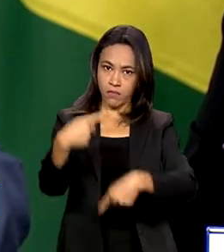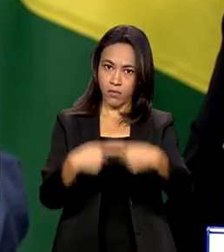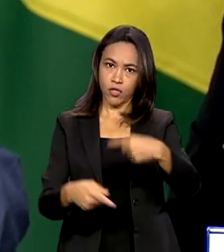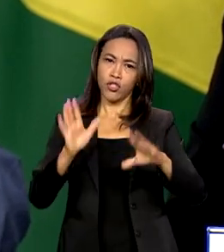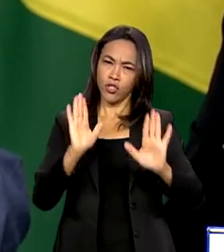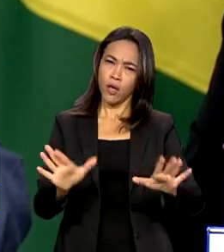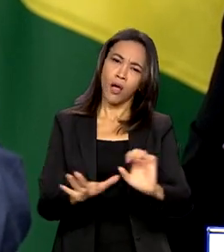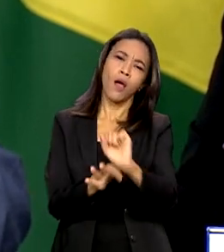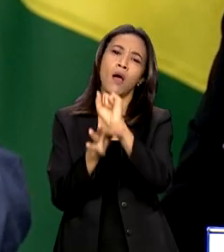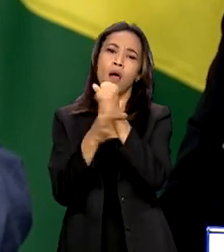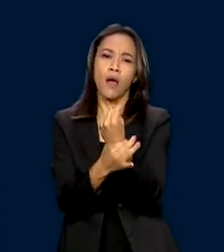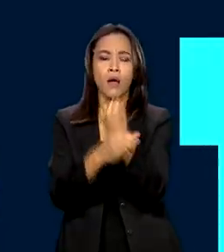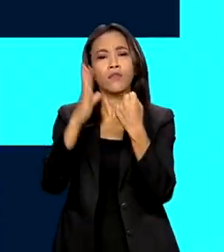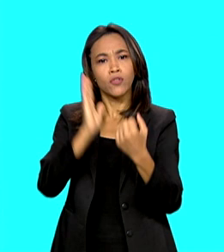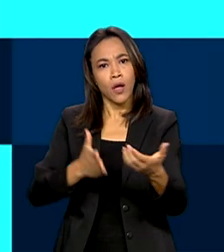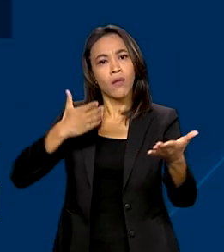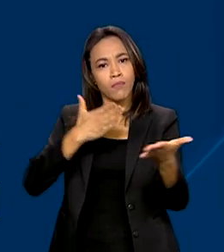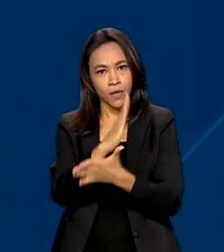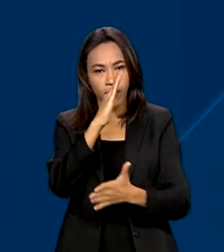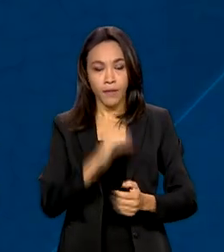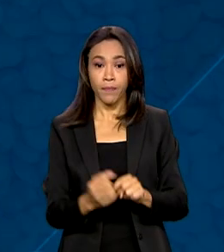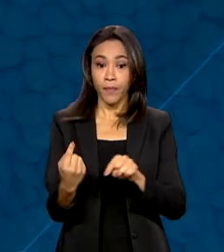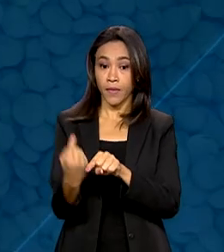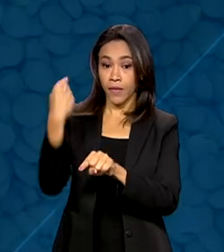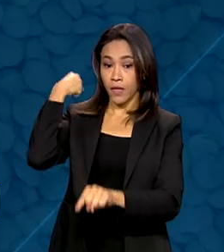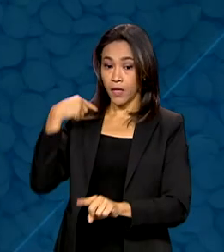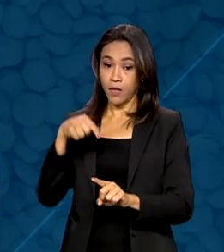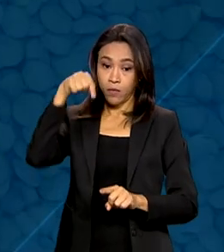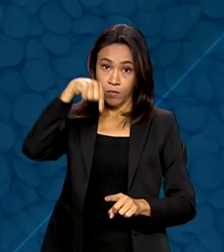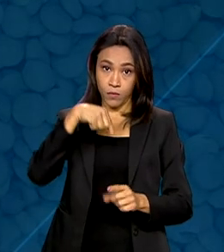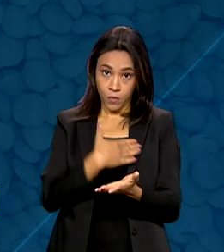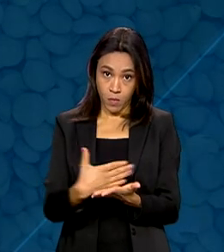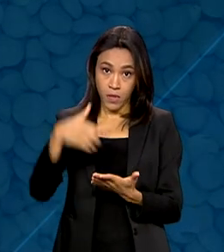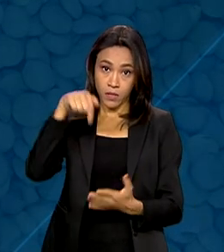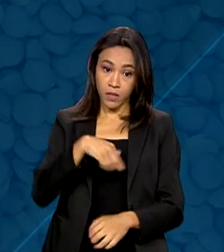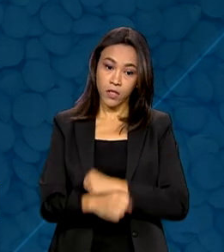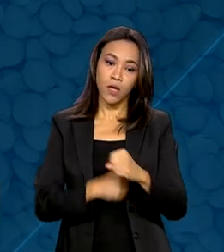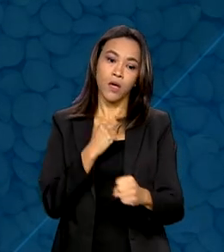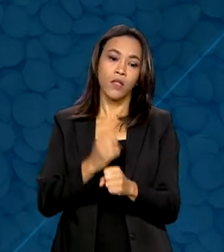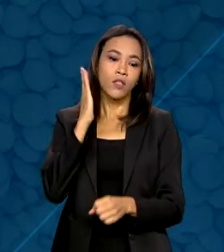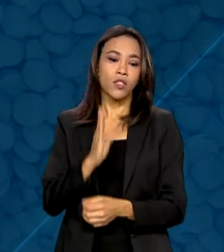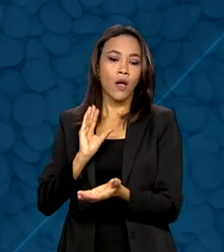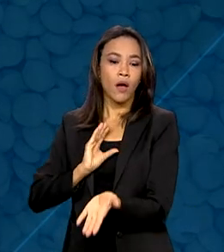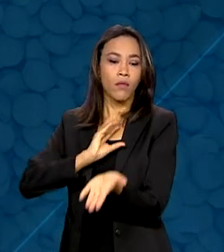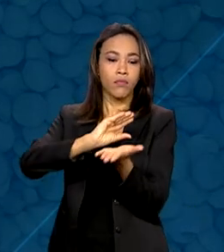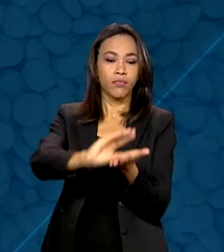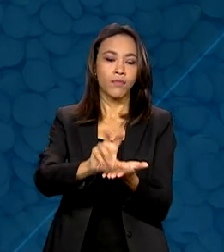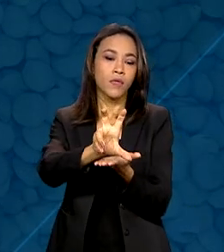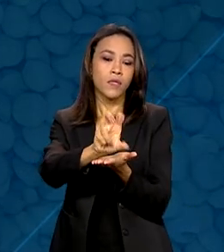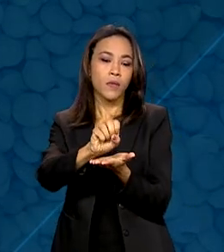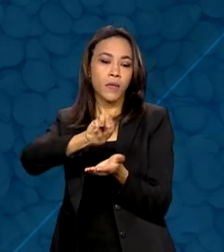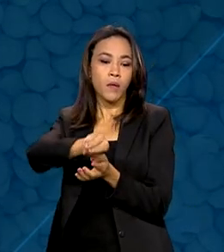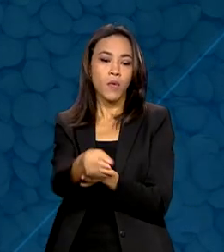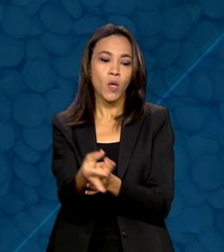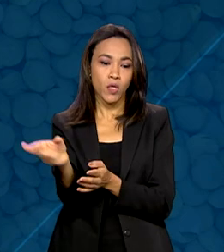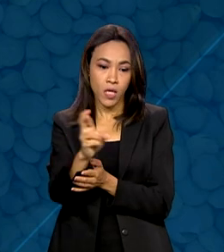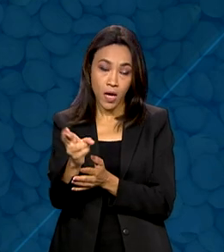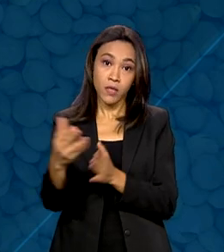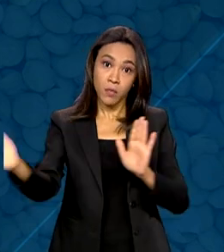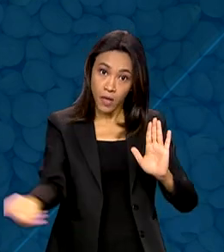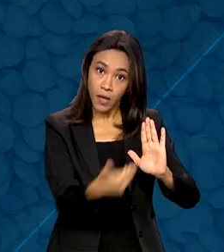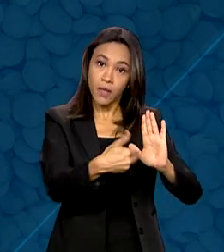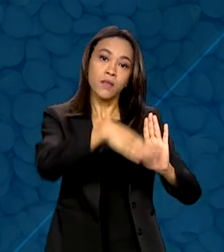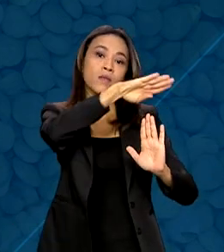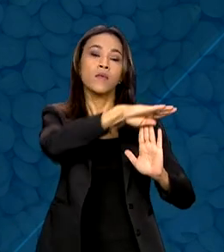consolidada, já aprovada. Desde o início deste ano, já foram repassados mais de 50 milhões de reais para o programa. A nova